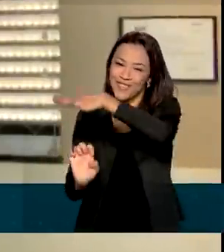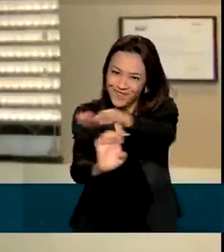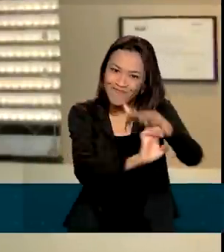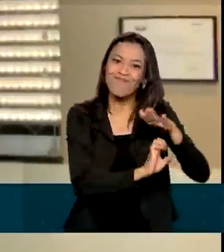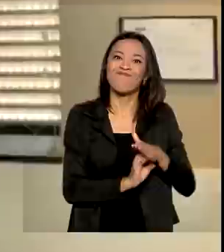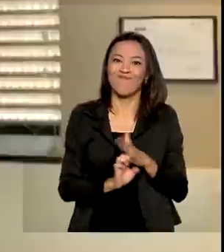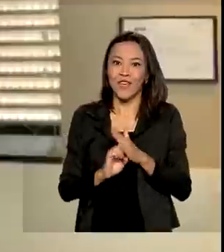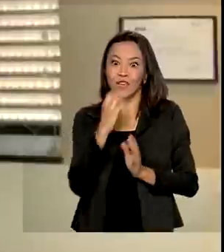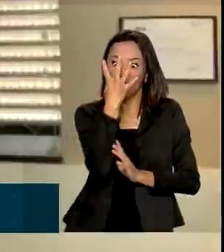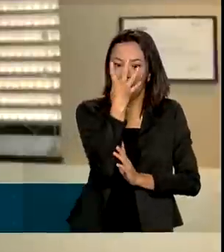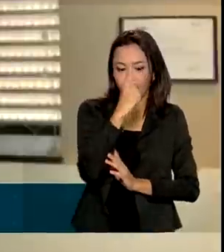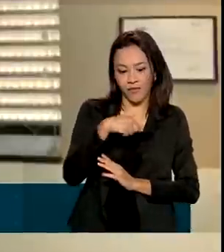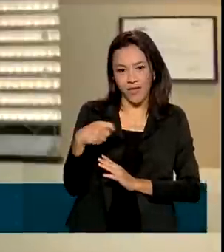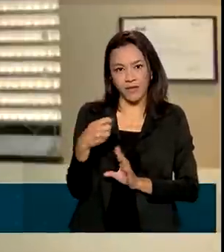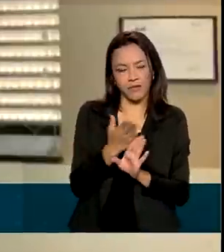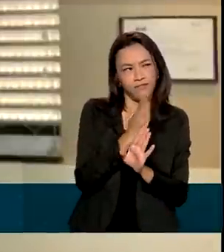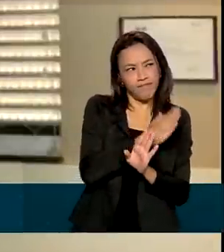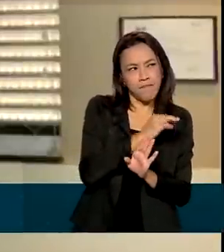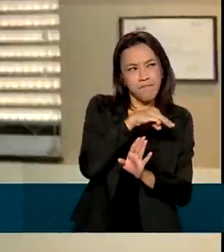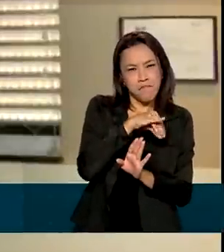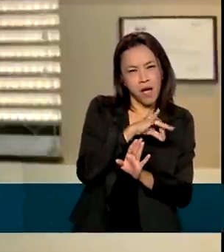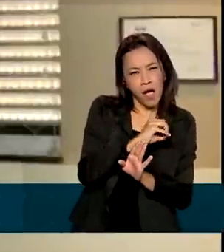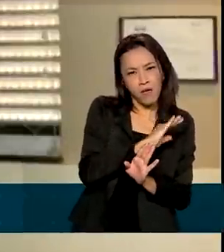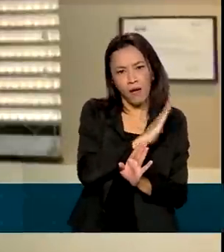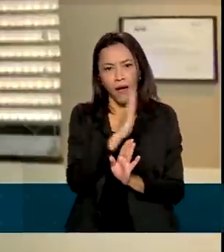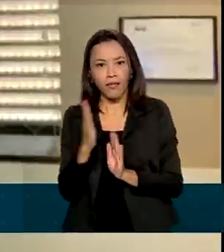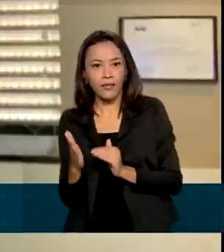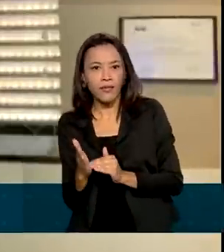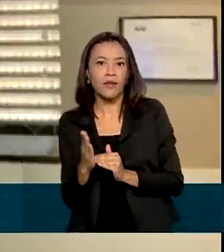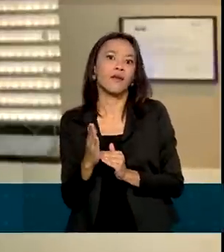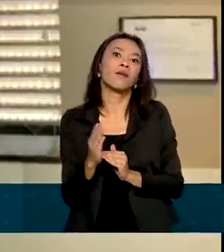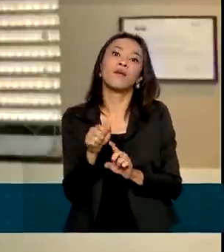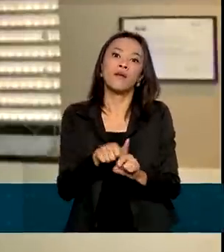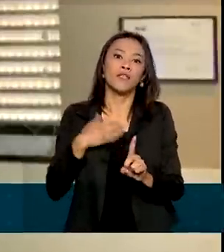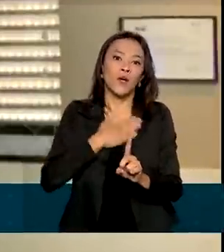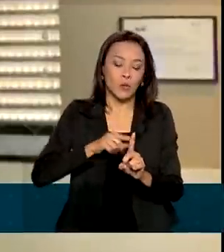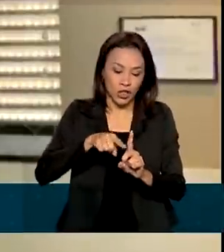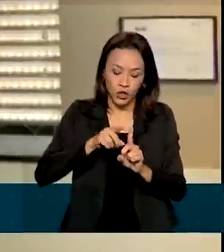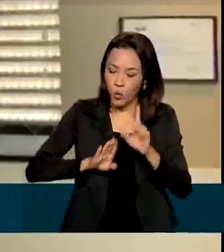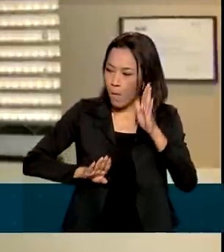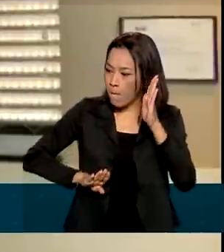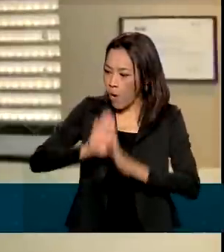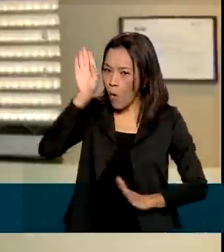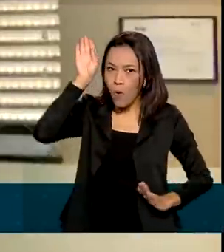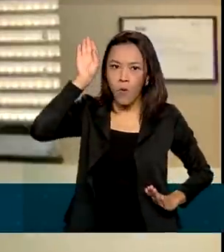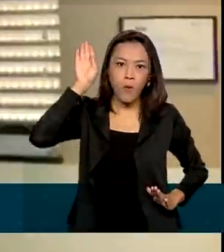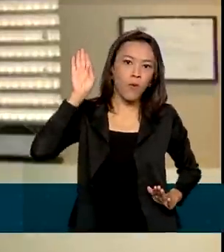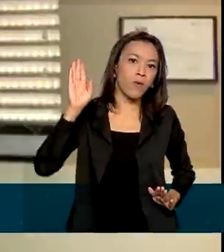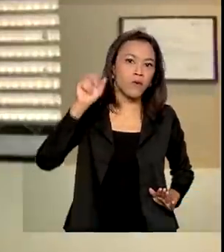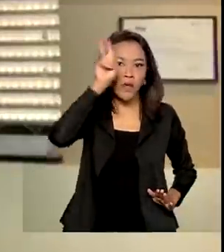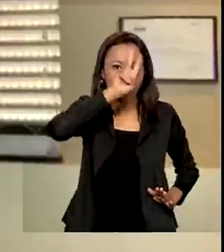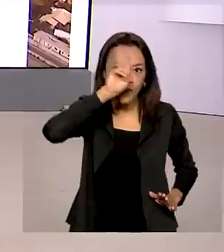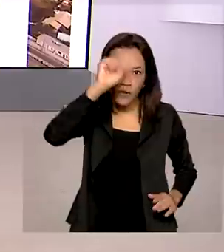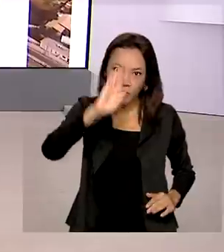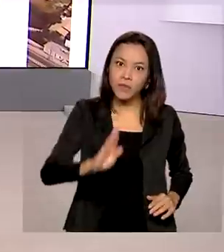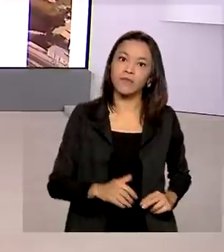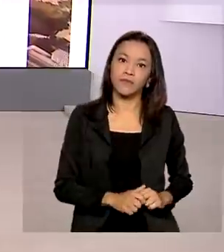quadrimestre, de maio a agosto. É um recorde na história do Brasil.